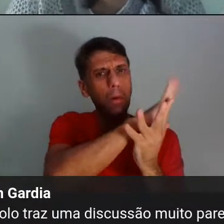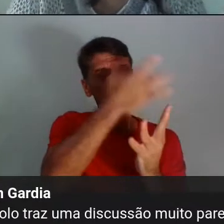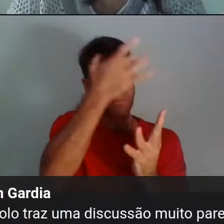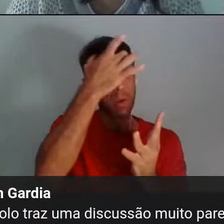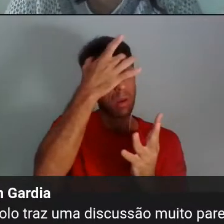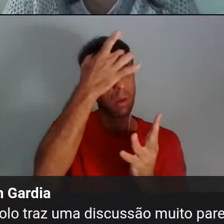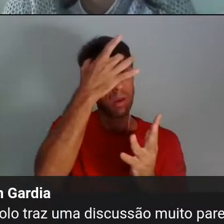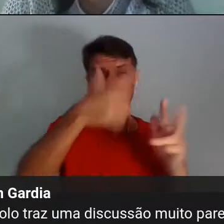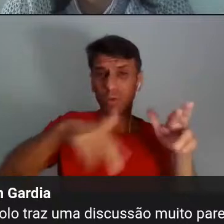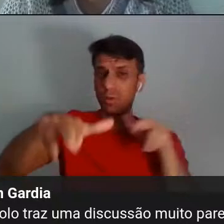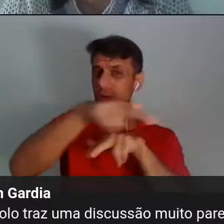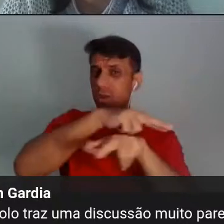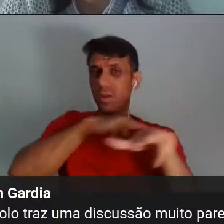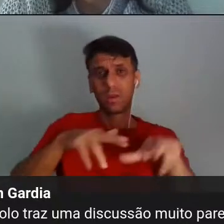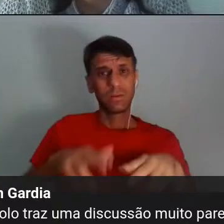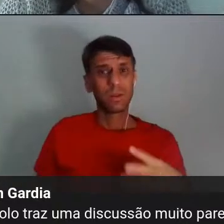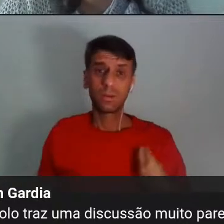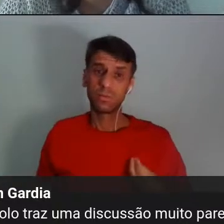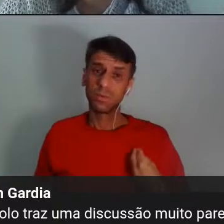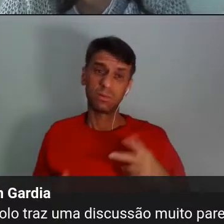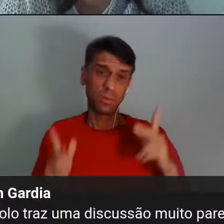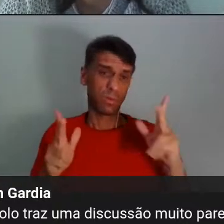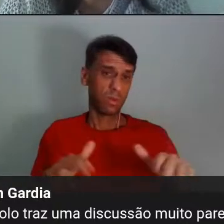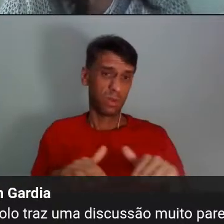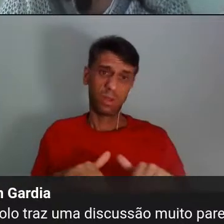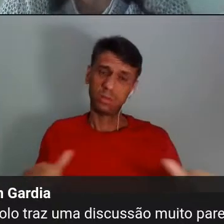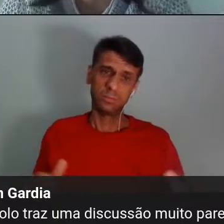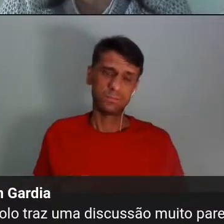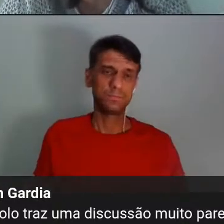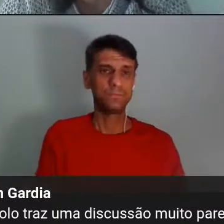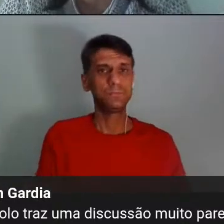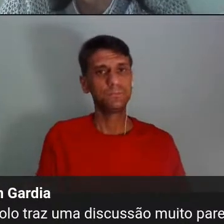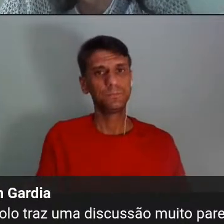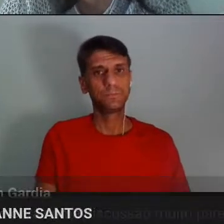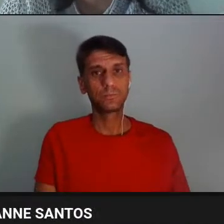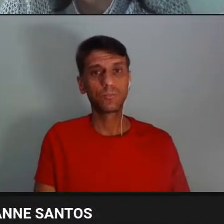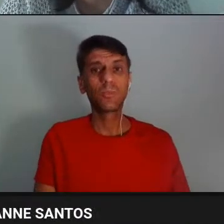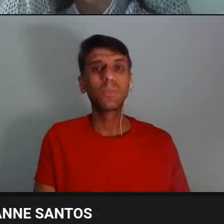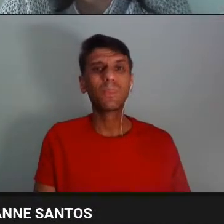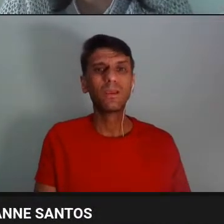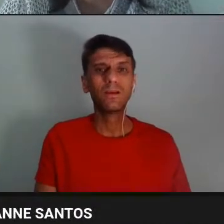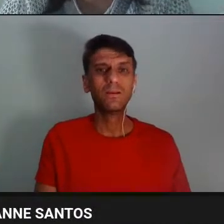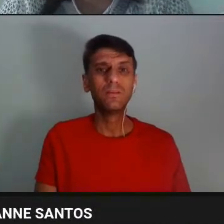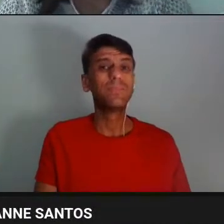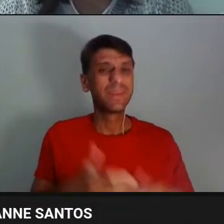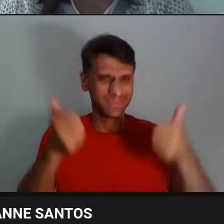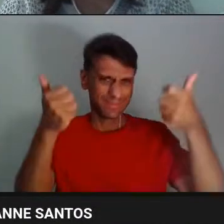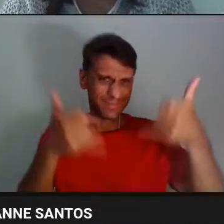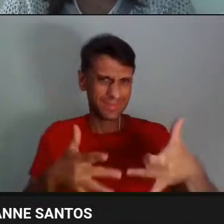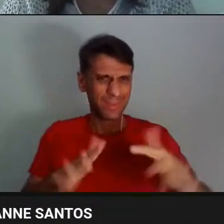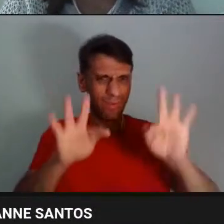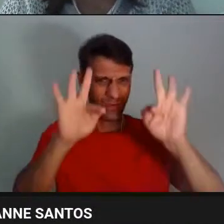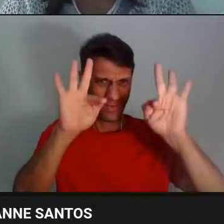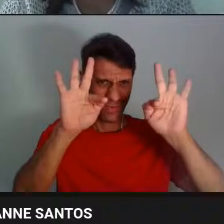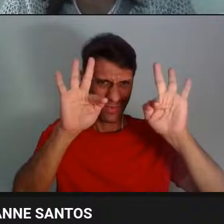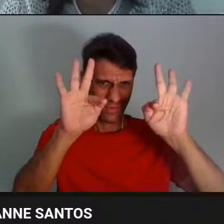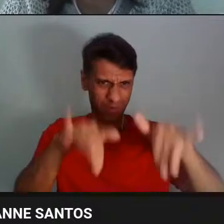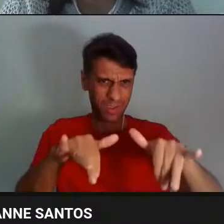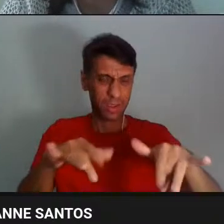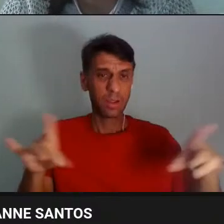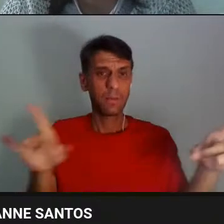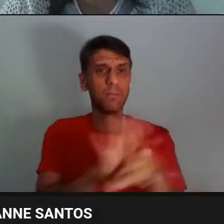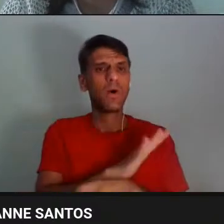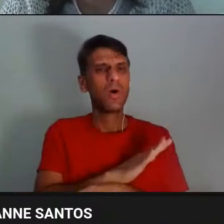é isso, né? A vida. É, não tem. É que nem eu digo, assim, você terminou, terminou a